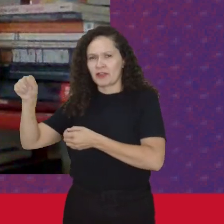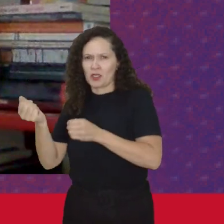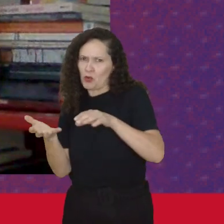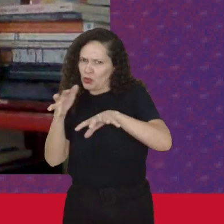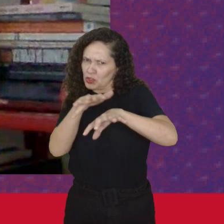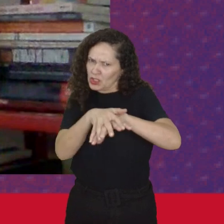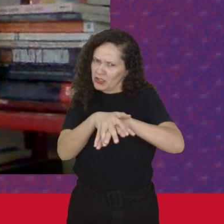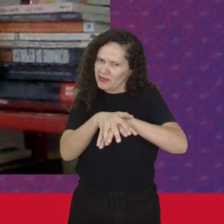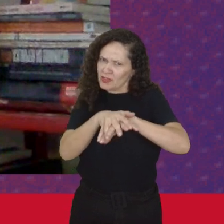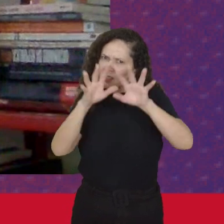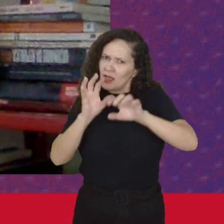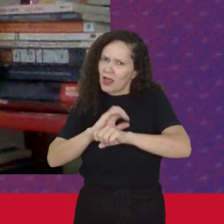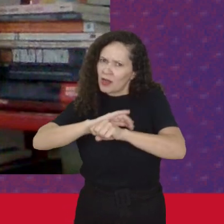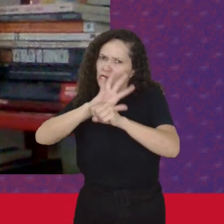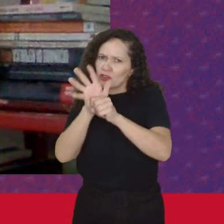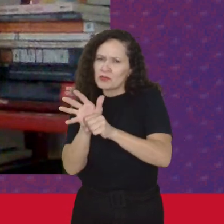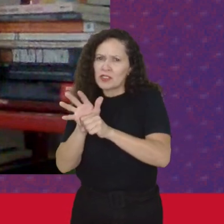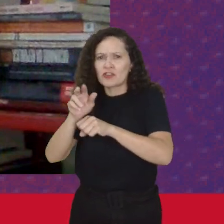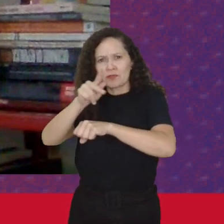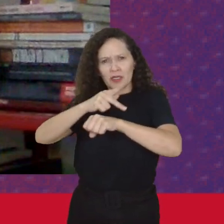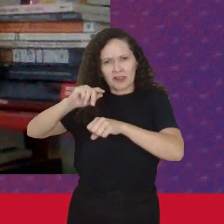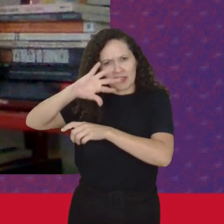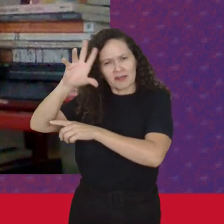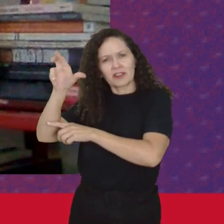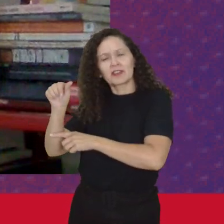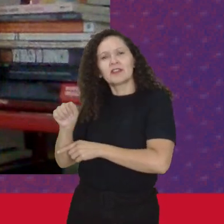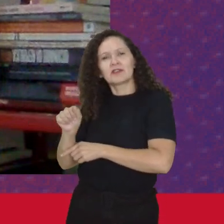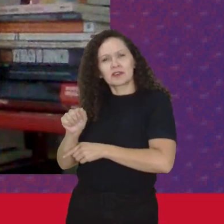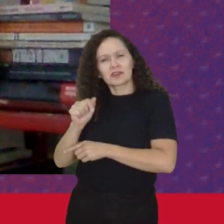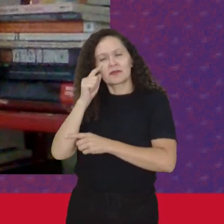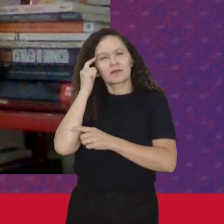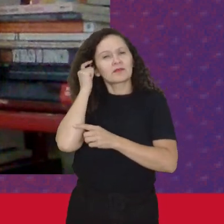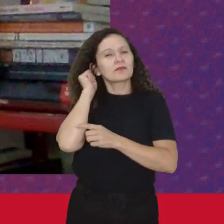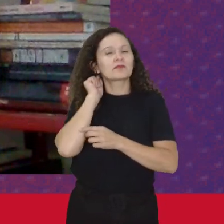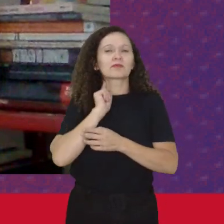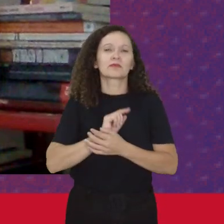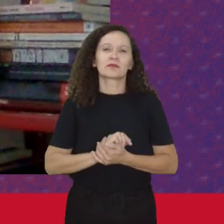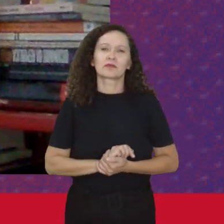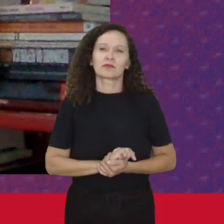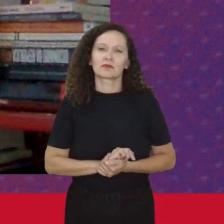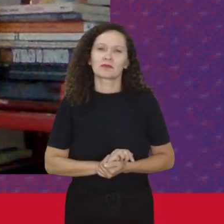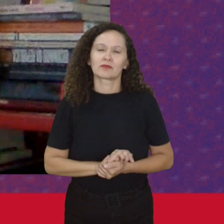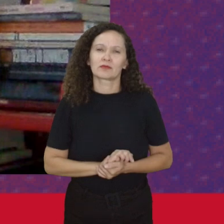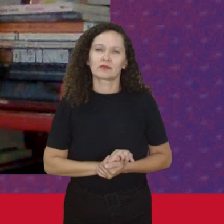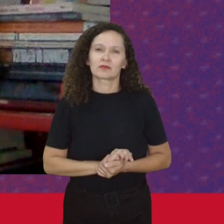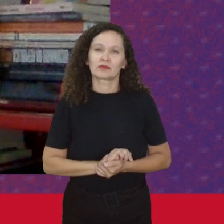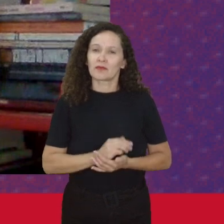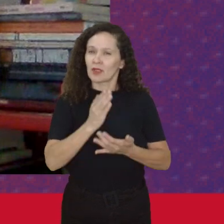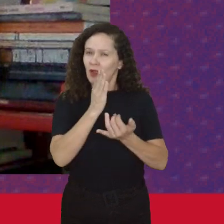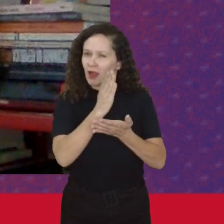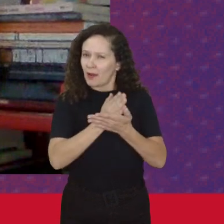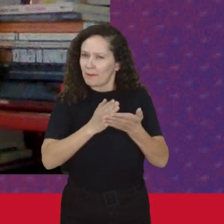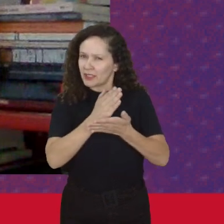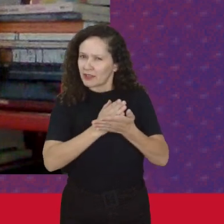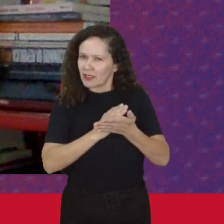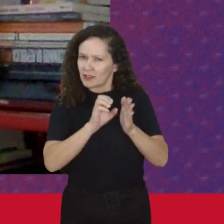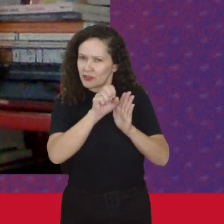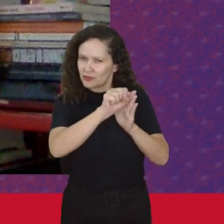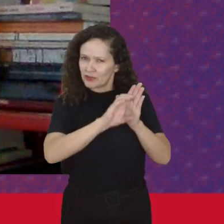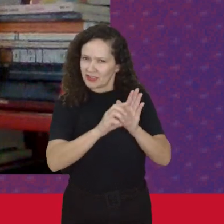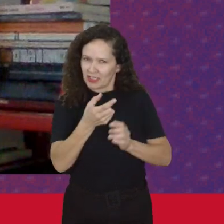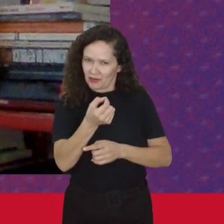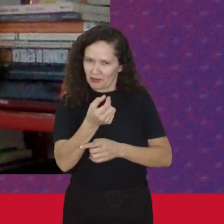Os processos De independência Dos países Africanos Ali Na metade Do século XX